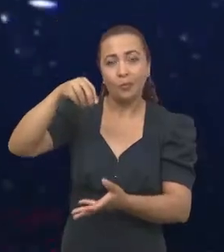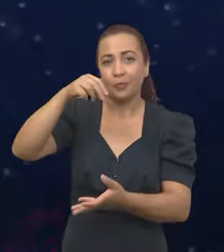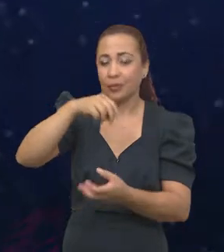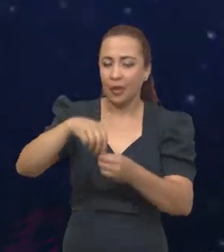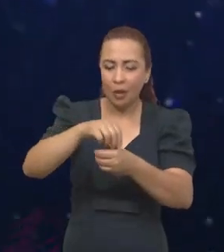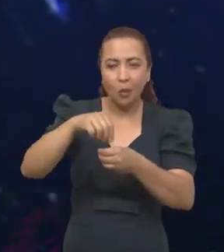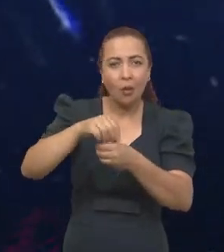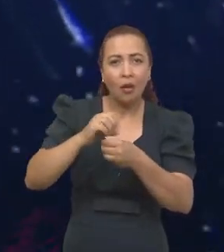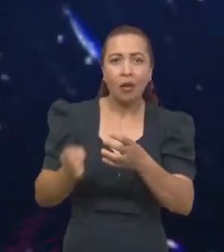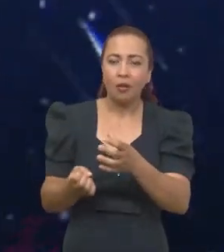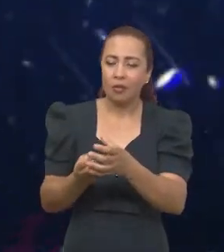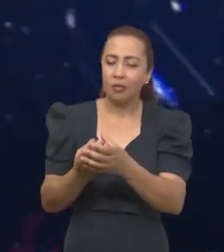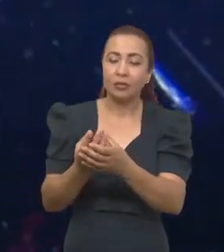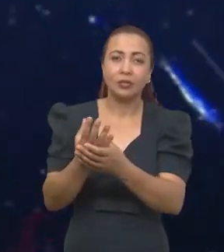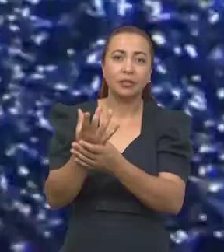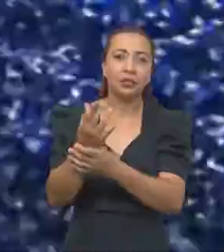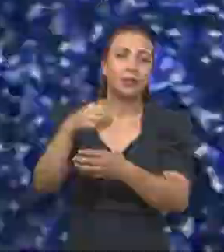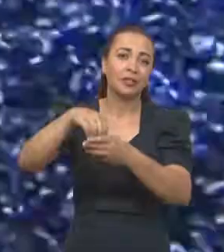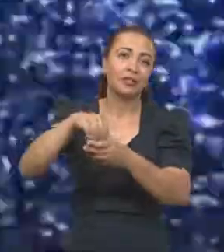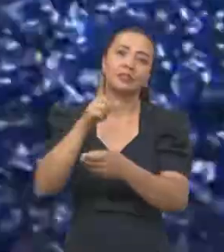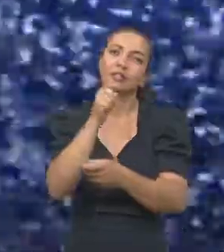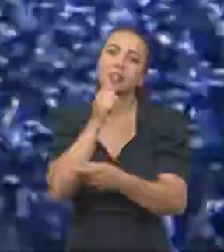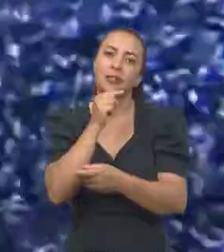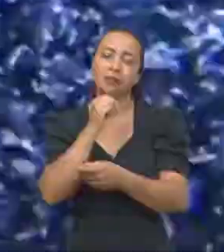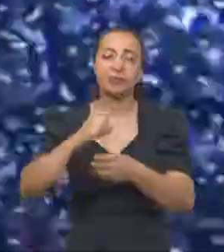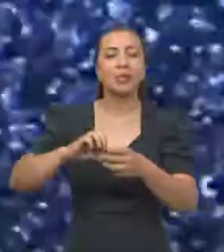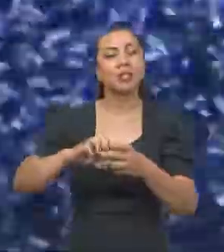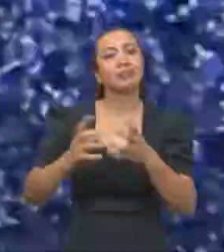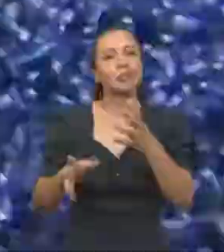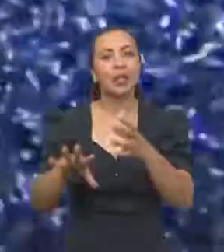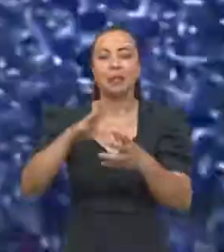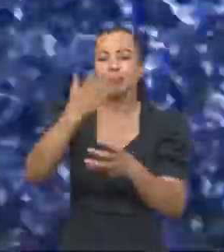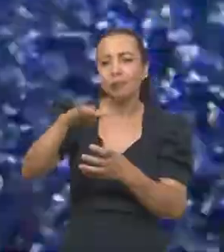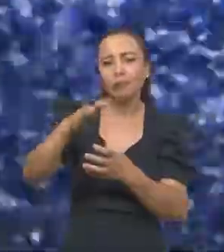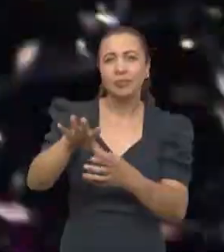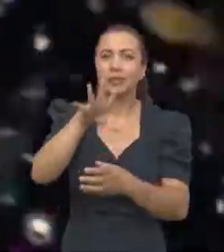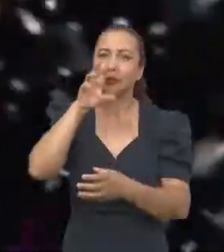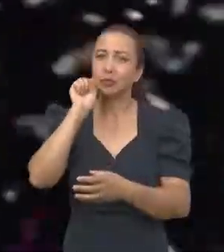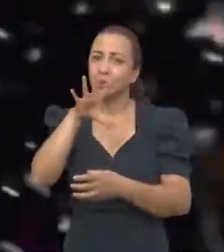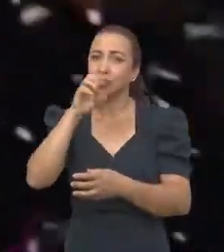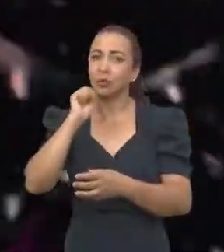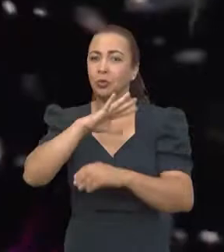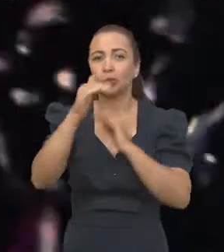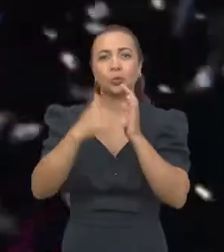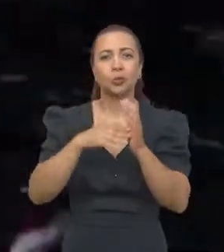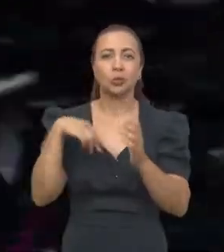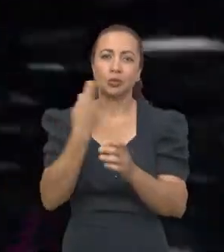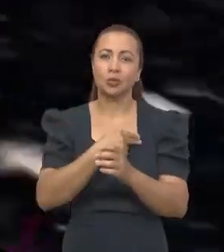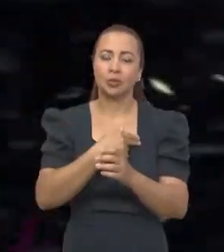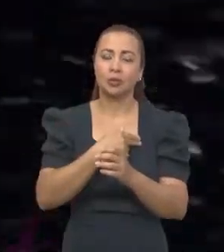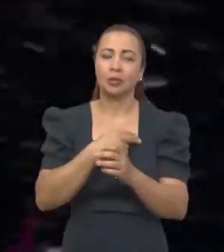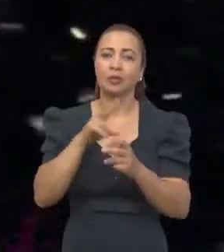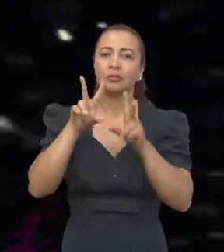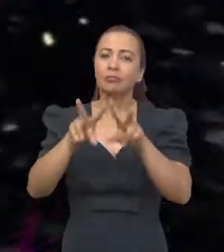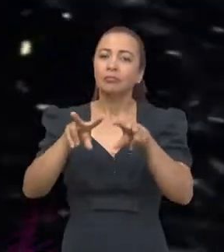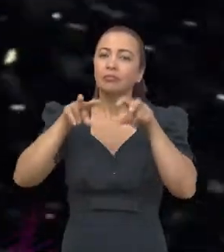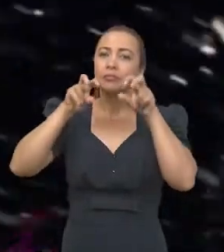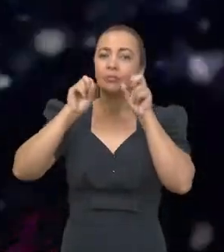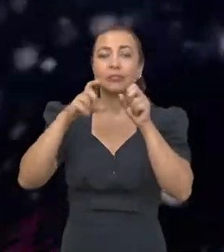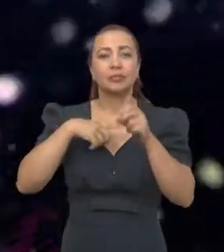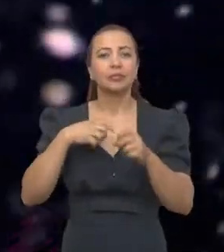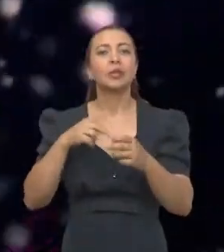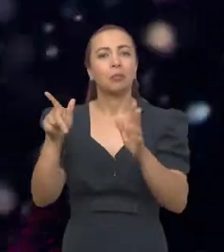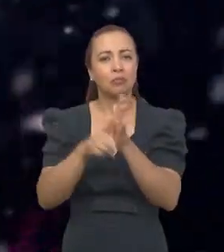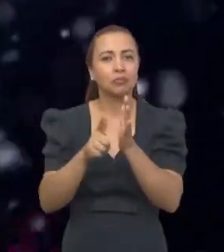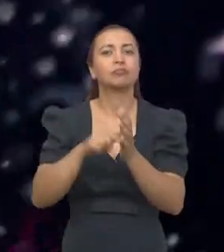-organismos crescem na água e produzem cerca de metade do oxigênio que nós respiramos. Então, tem um